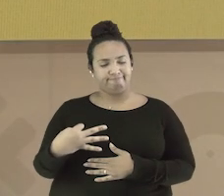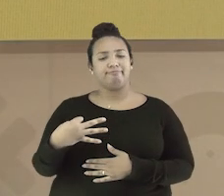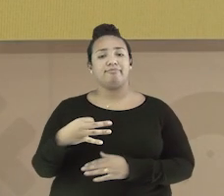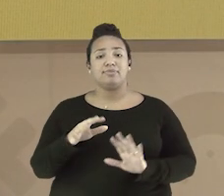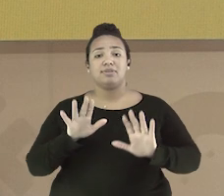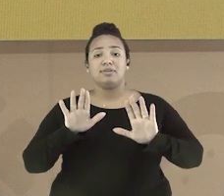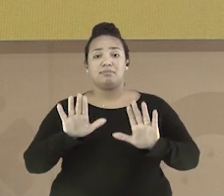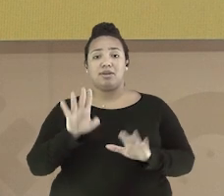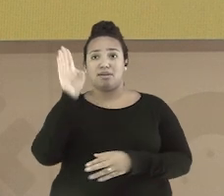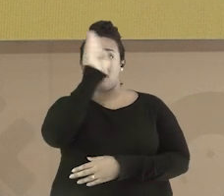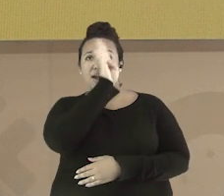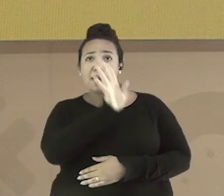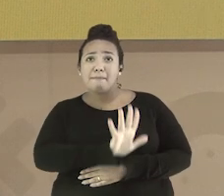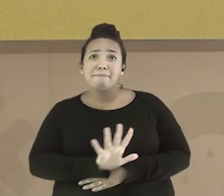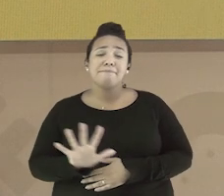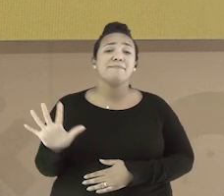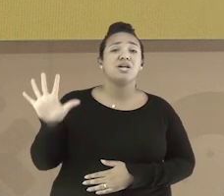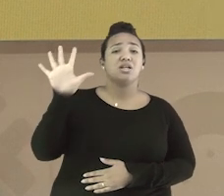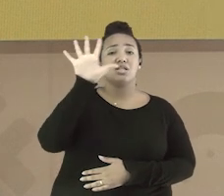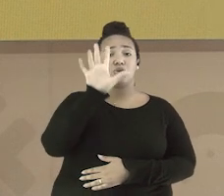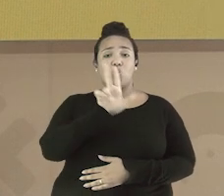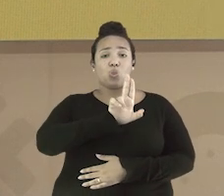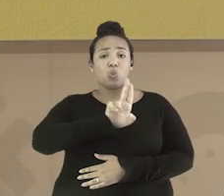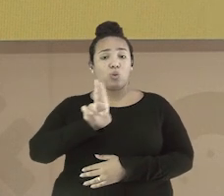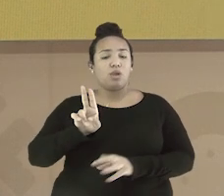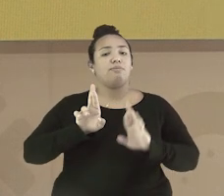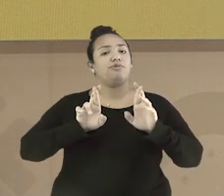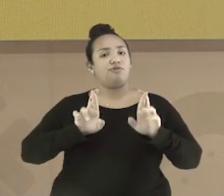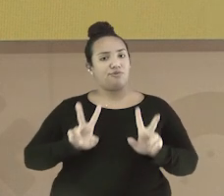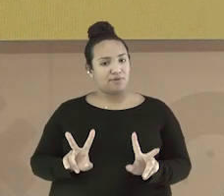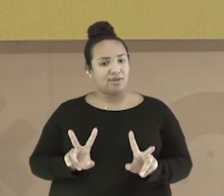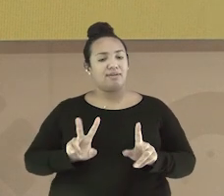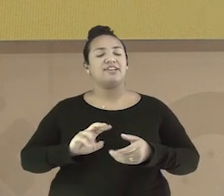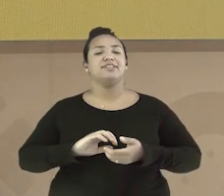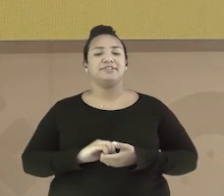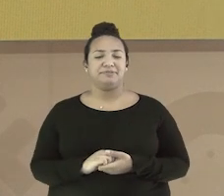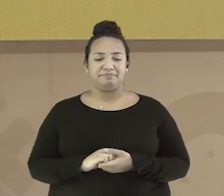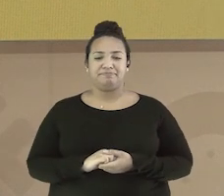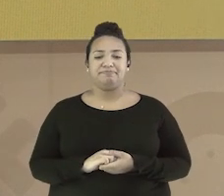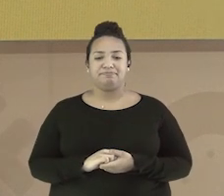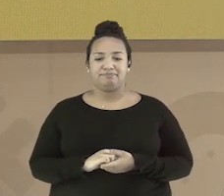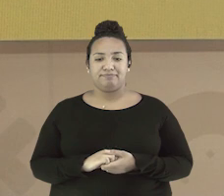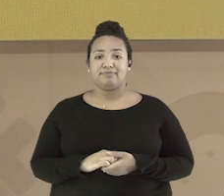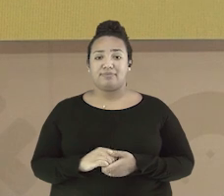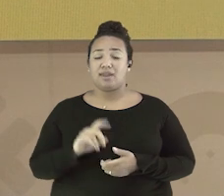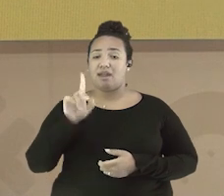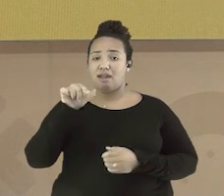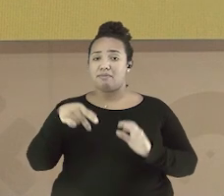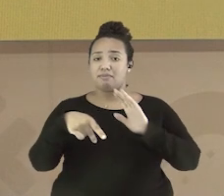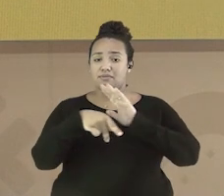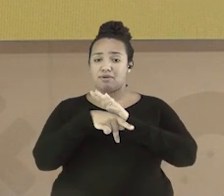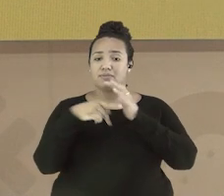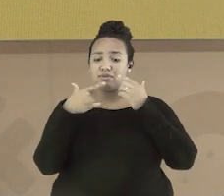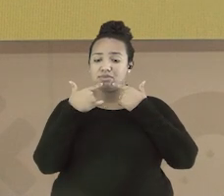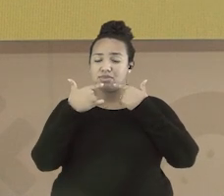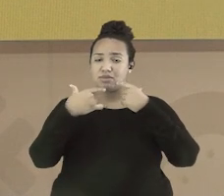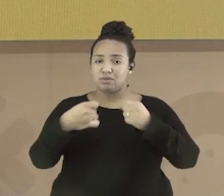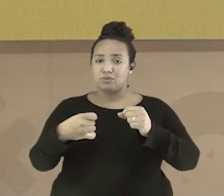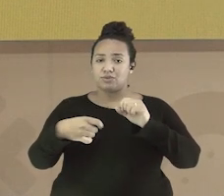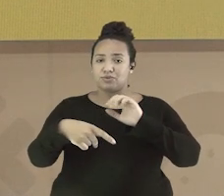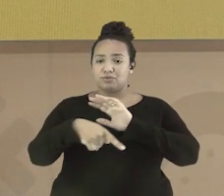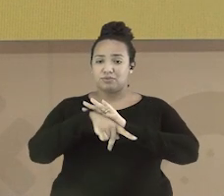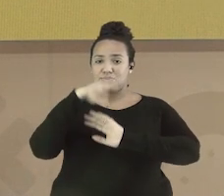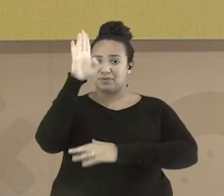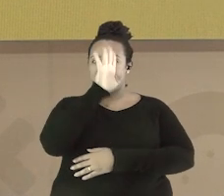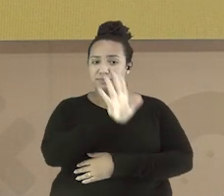Porém, em cada canto do Brasil, esse pão é conhecido de uma maneira. Esses são os salários do Brasil.